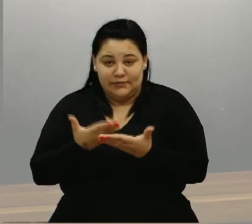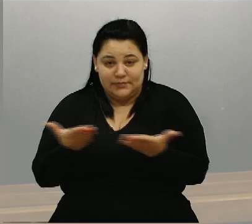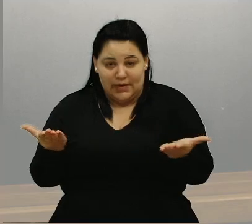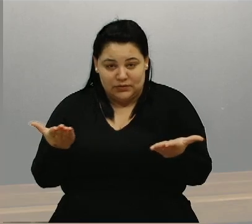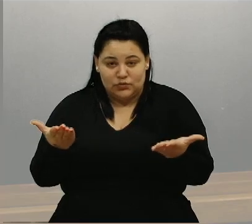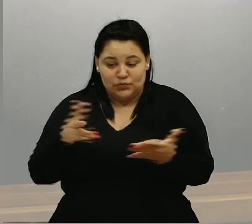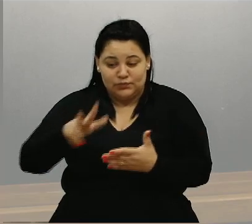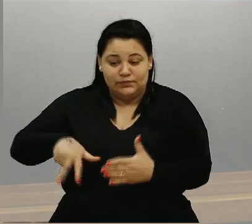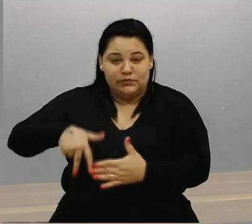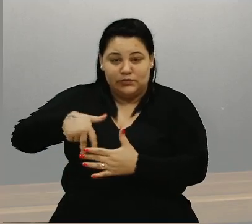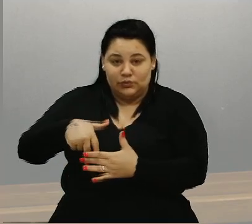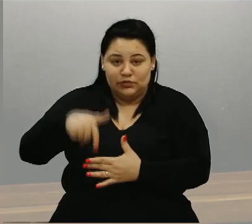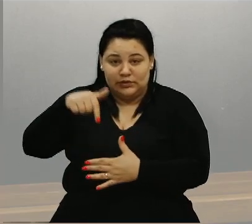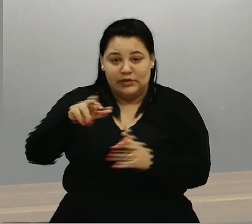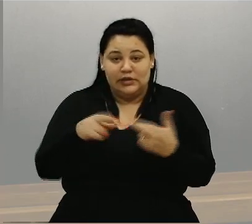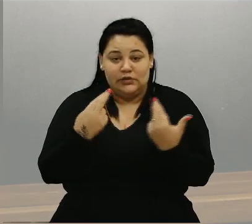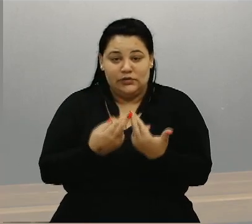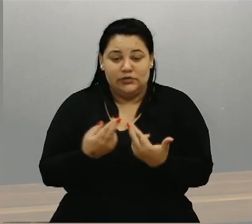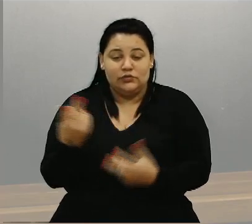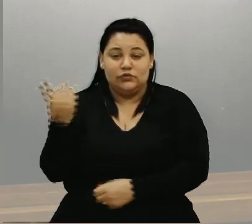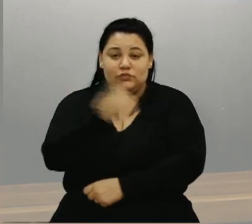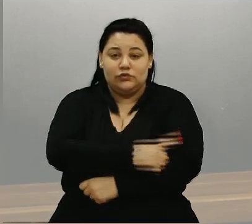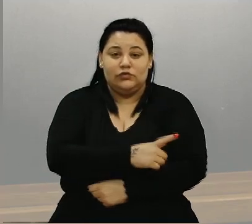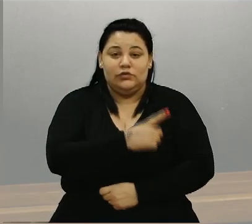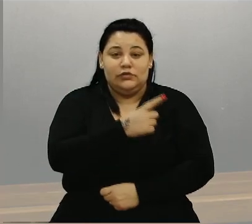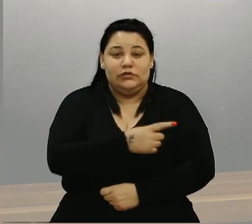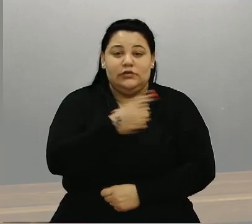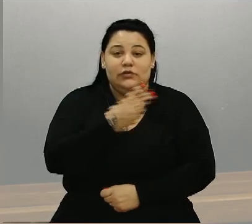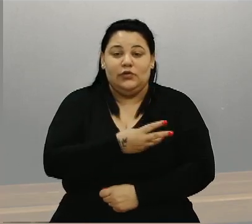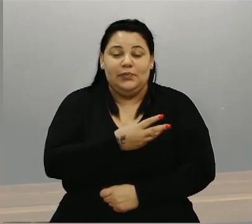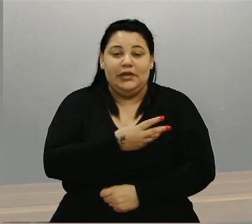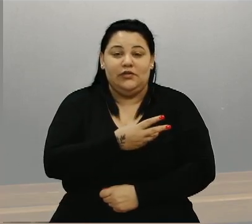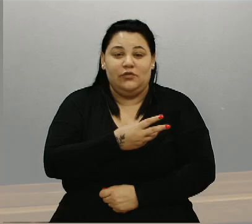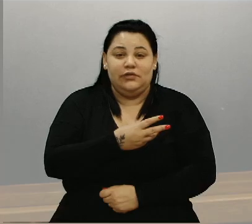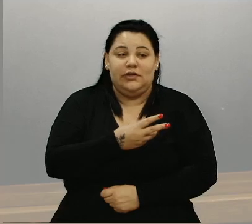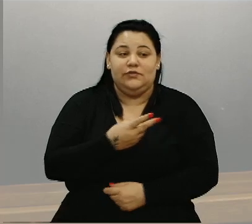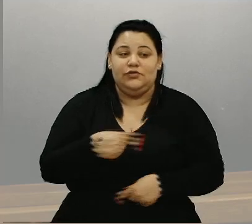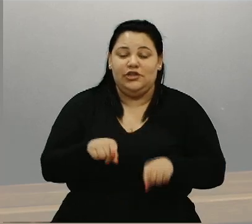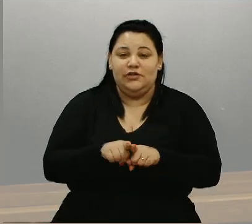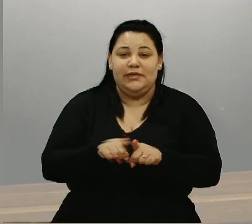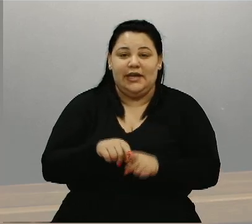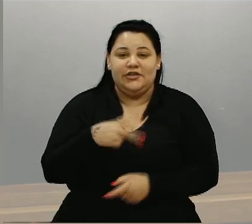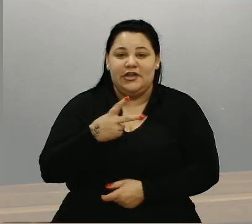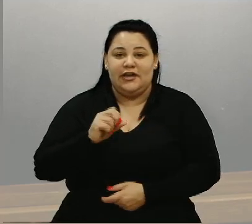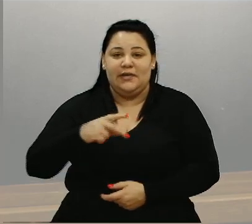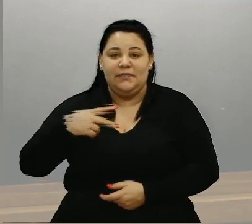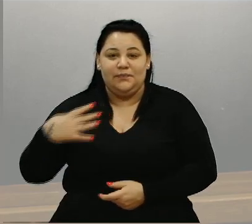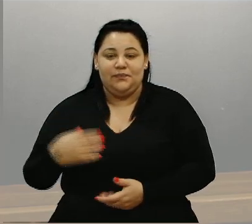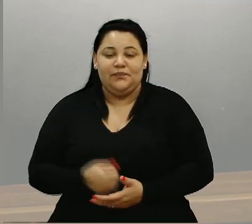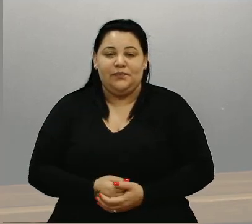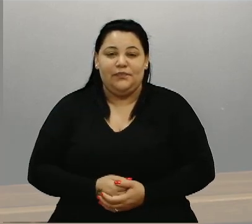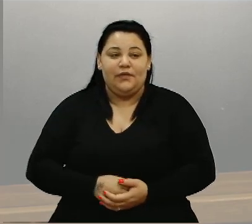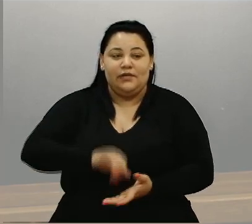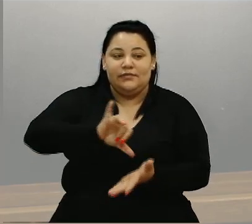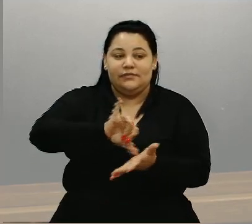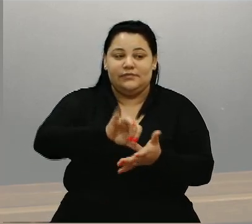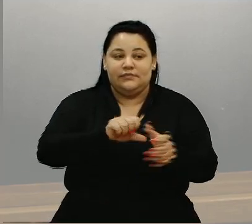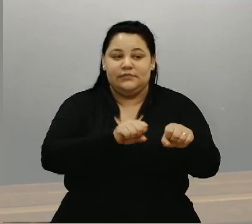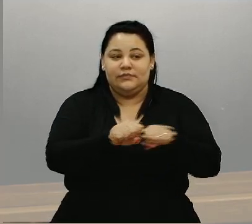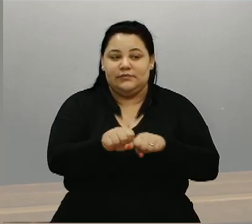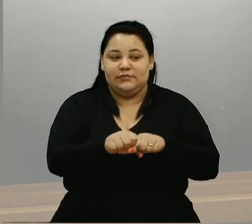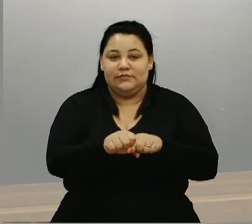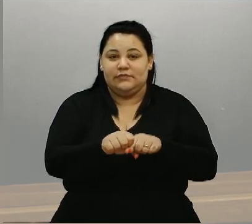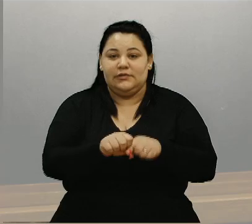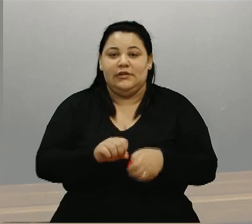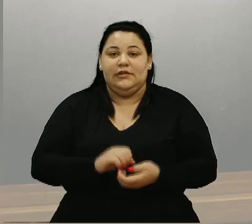Livre da sessão ordinária do dia 13 de novembro de 2024 para o Centro de Formação Profissional